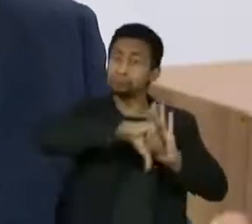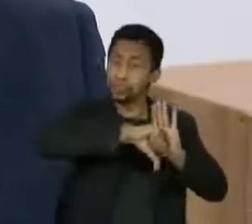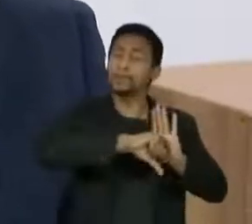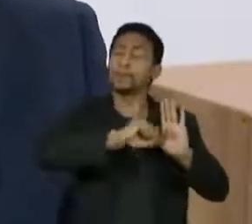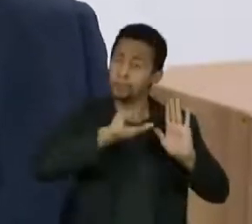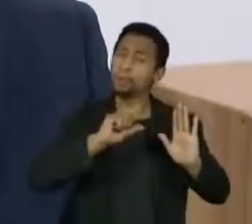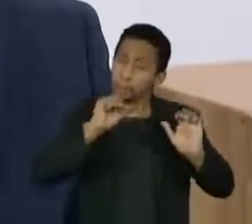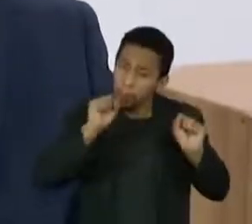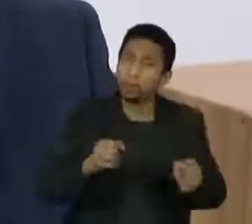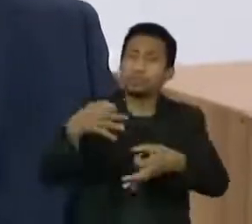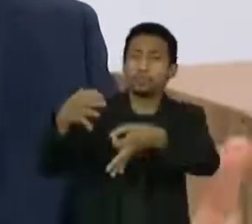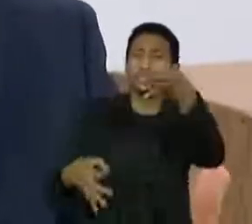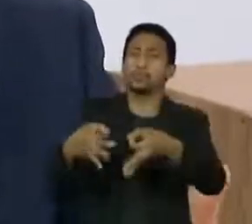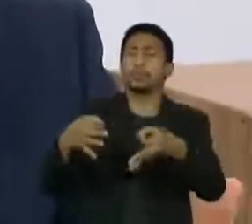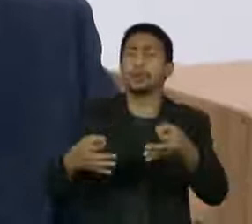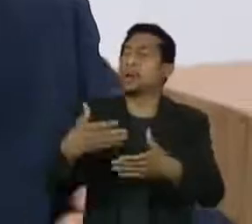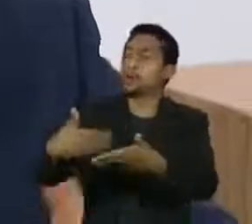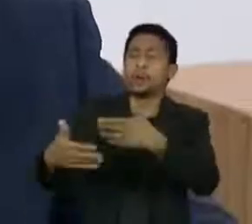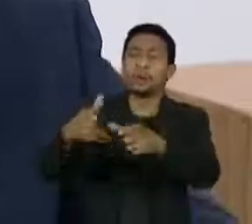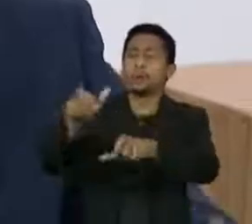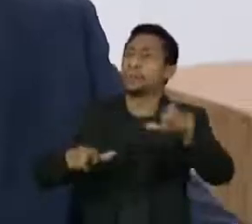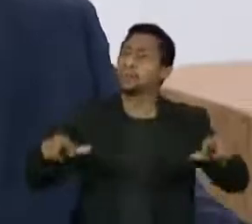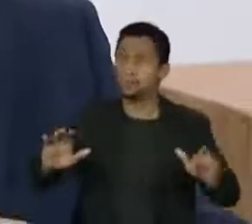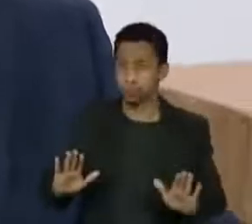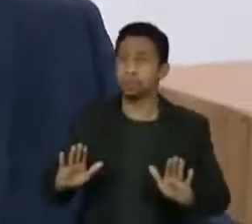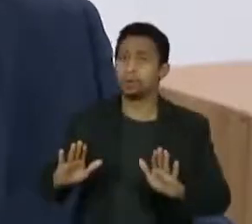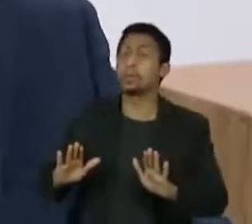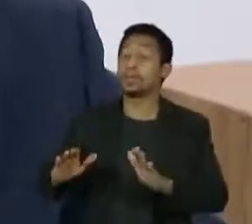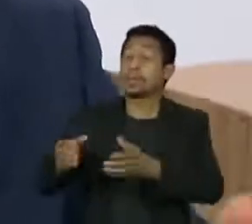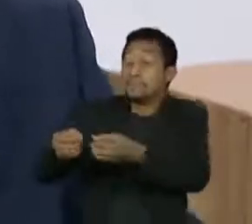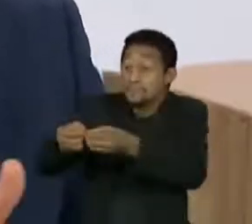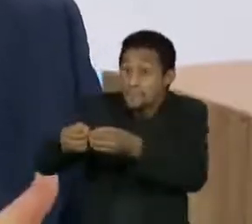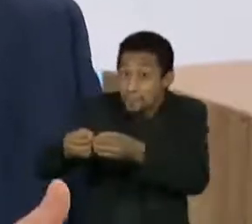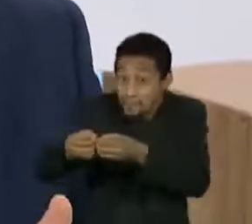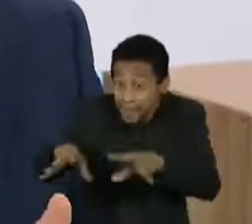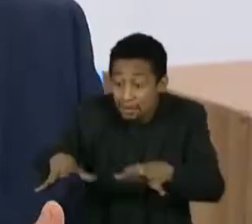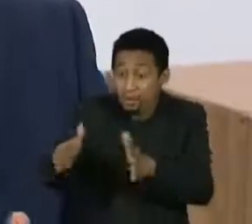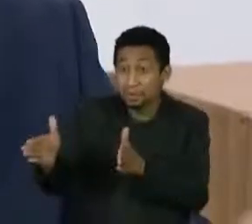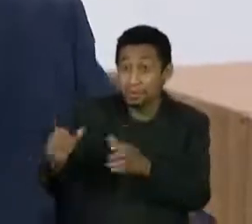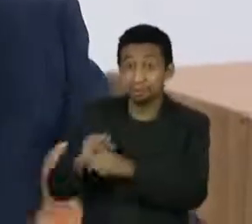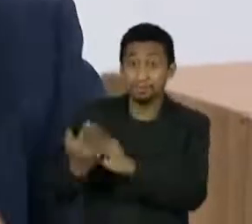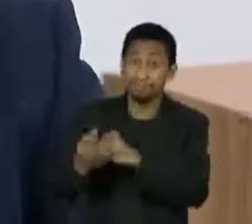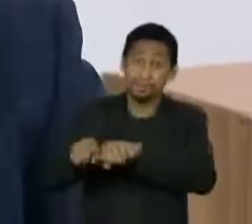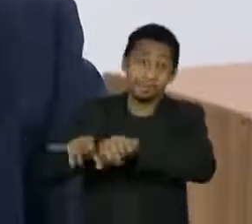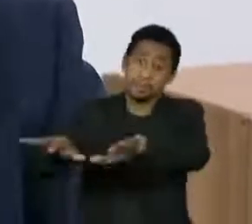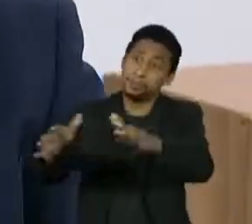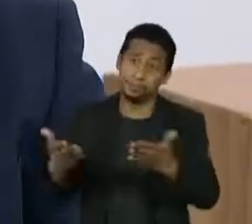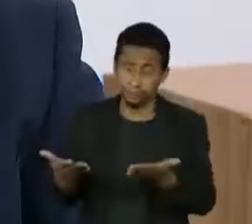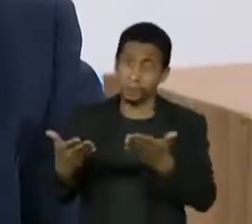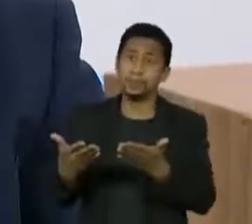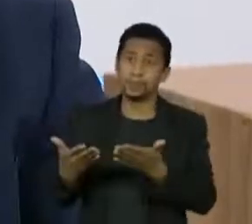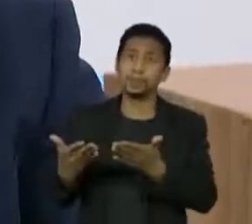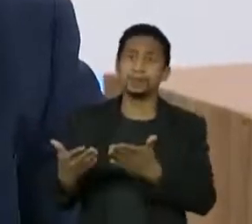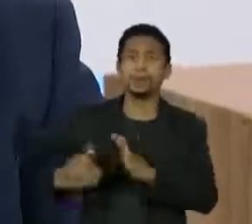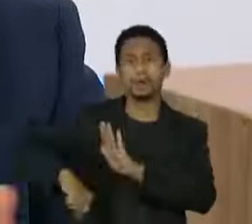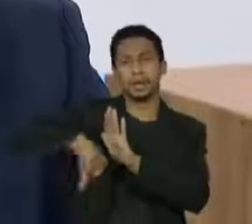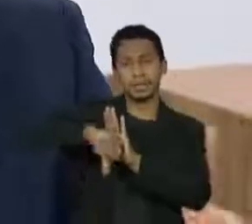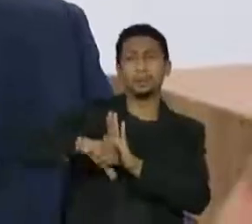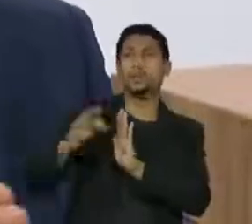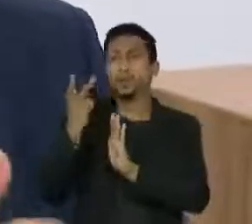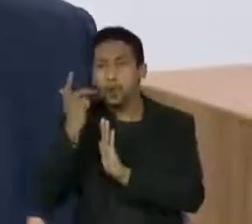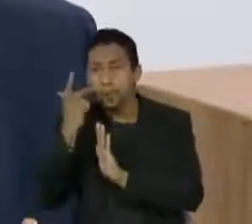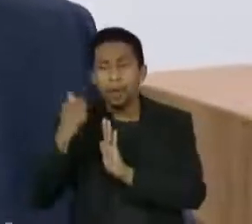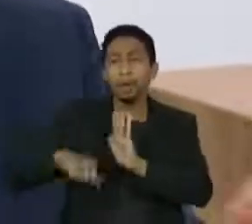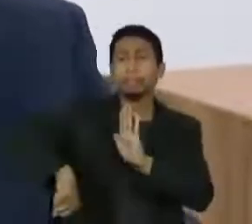toda e qualquer pessoa que tenha agido para o agravamento da pandemia, seja nos crimes comuns, seja nos crimes de responsabilidade,